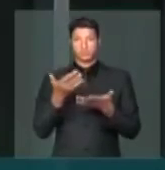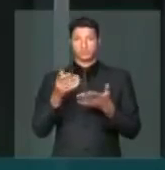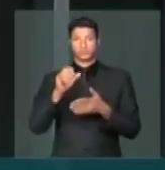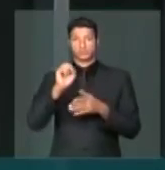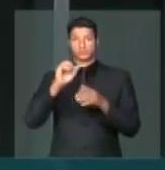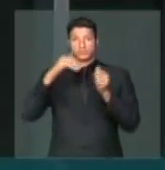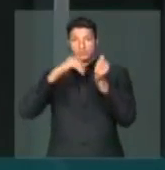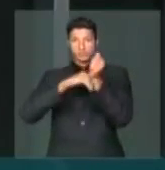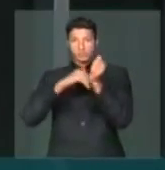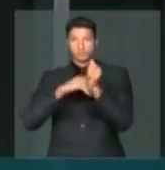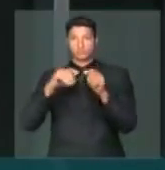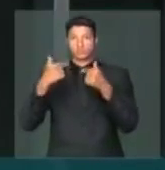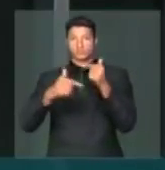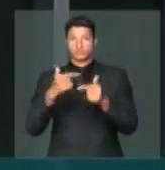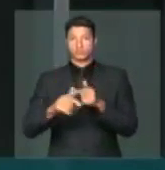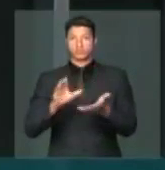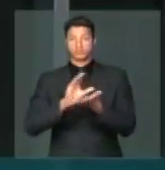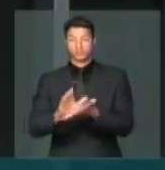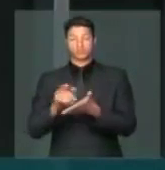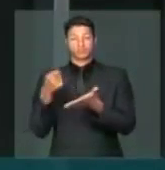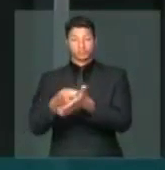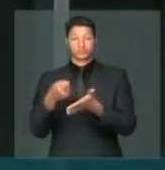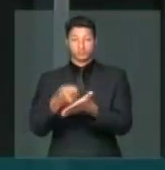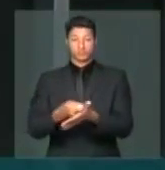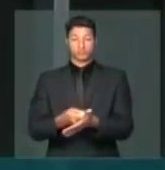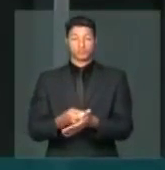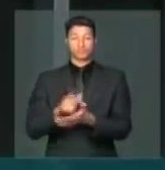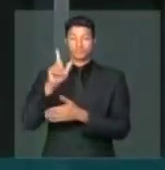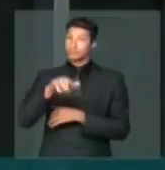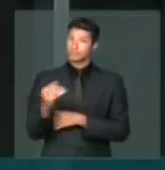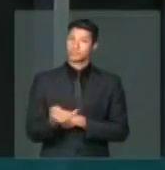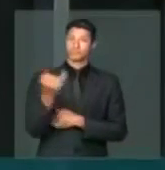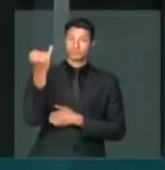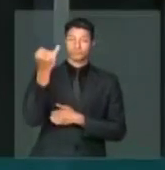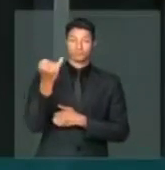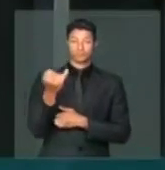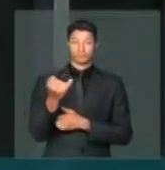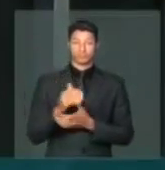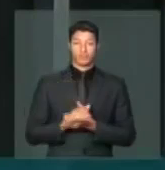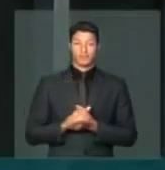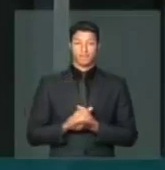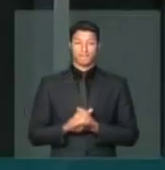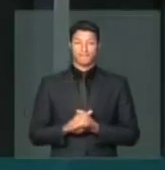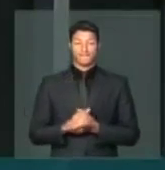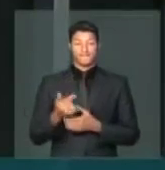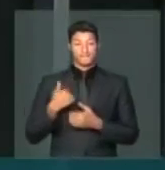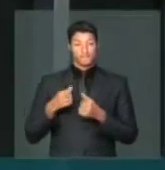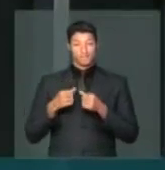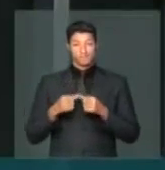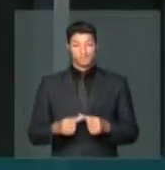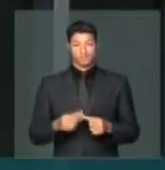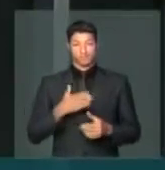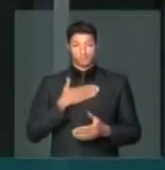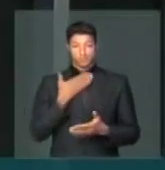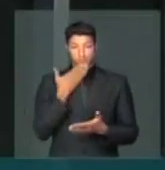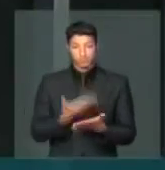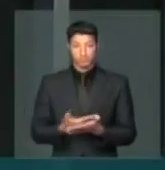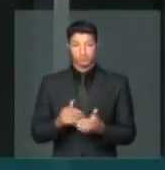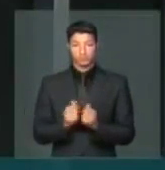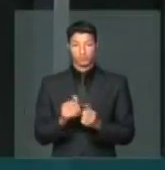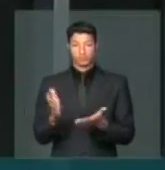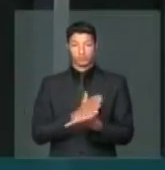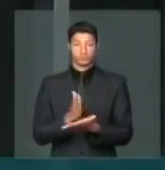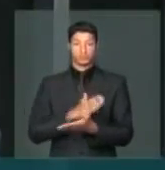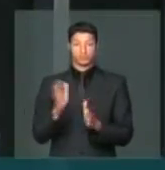sigilo que o mercado financeiro impõe, isso é muito importante. Eu fico um pouco espantado como